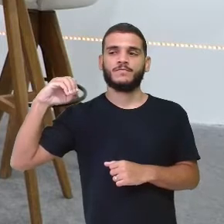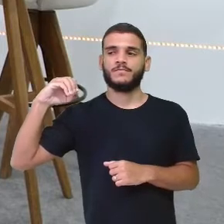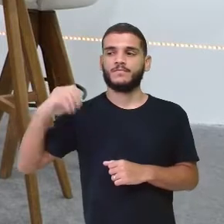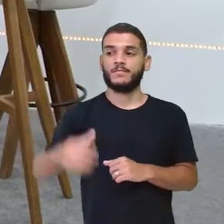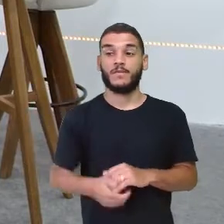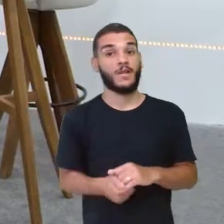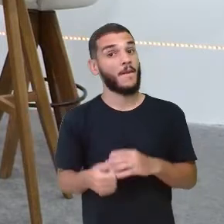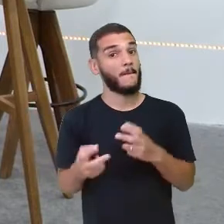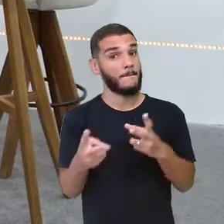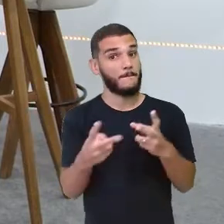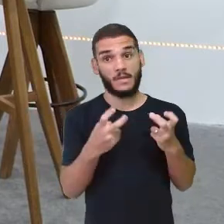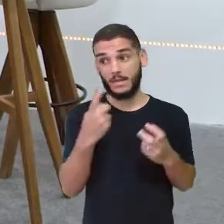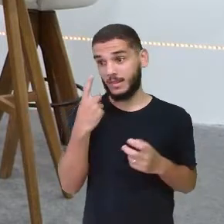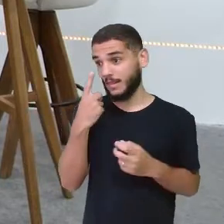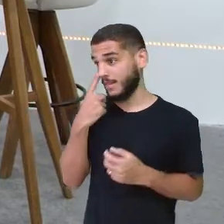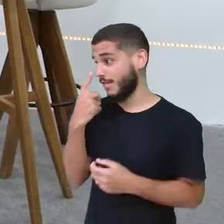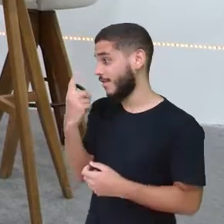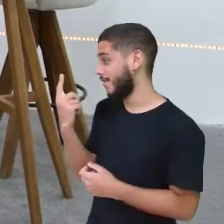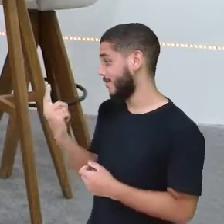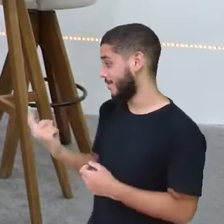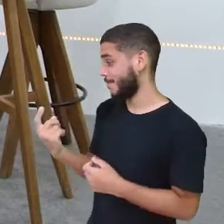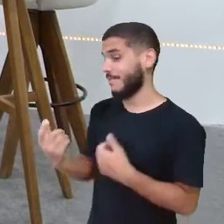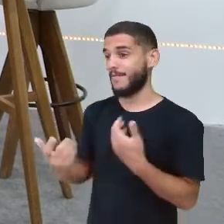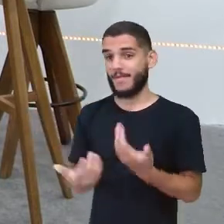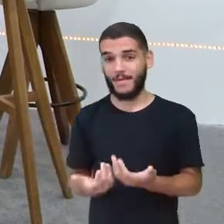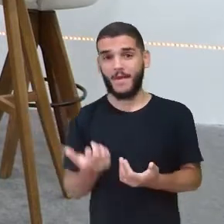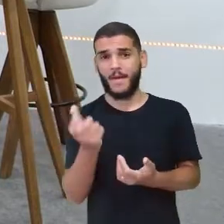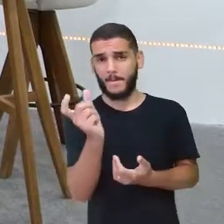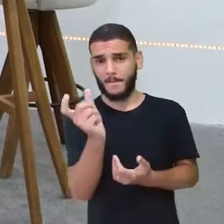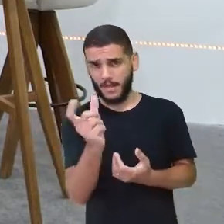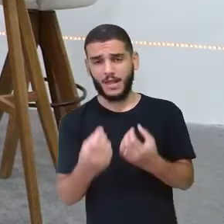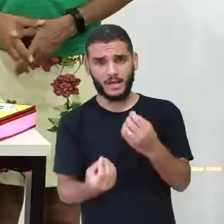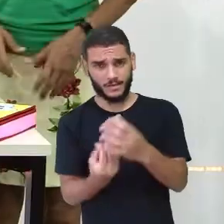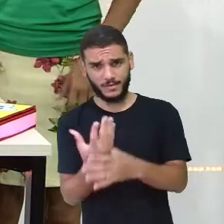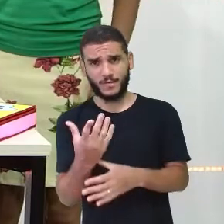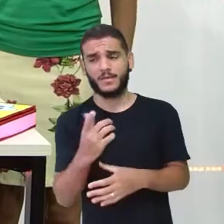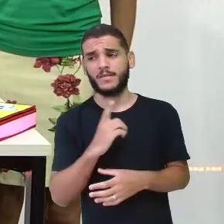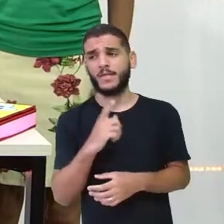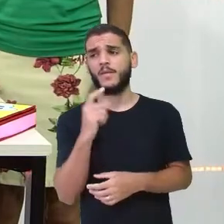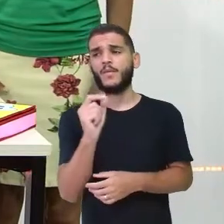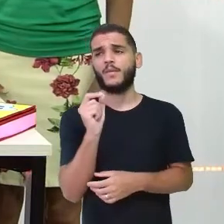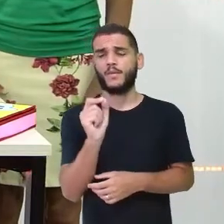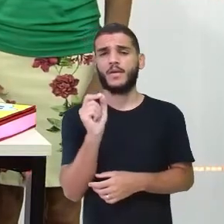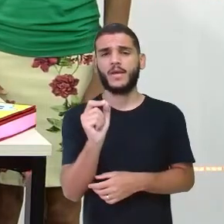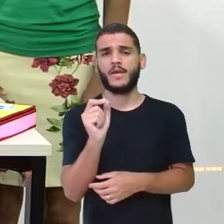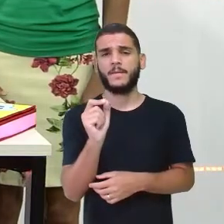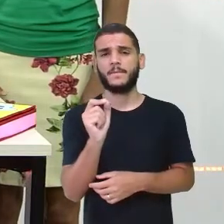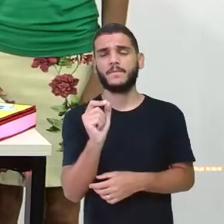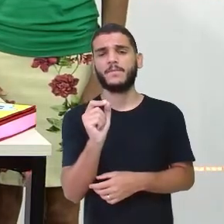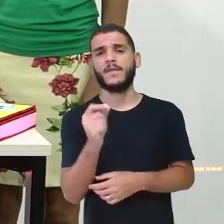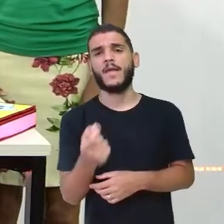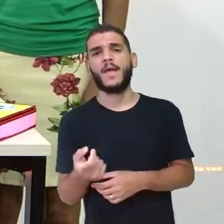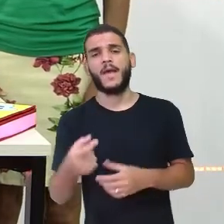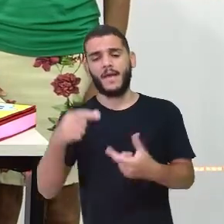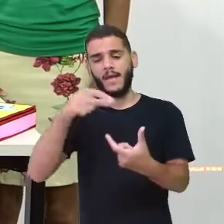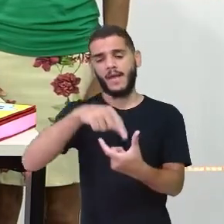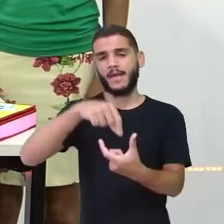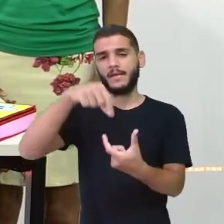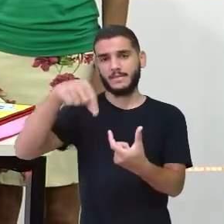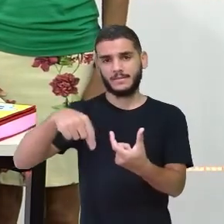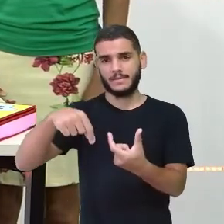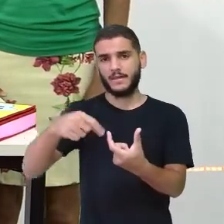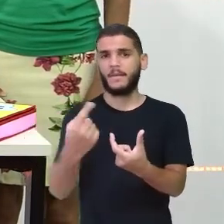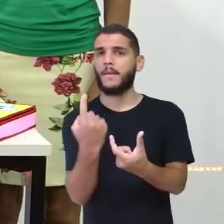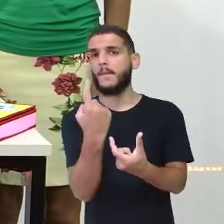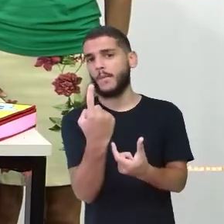Olha. E essa palavrinha que formamos aqui, a gente só deixou a primeira sílaba, não é isso? Em